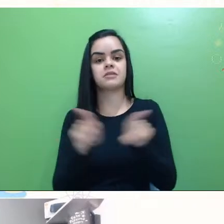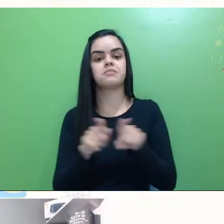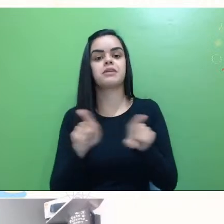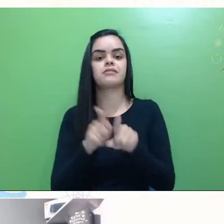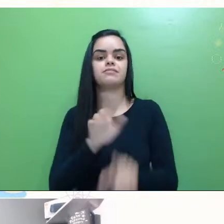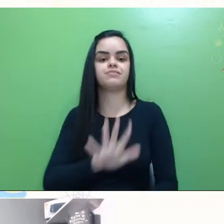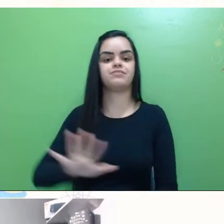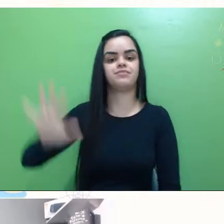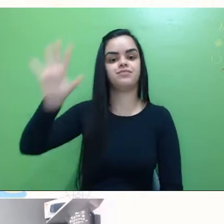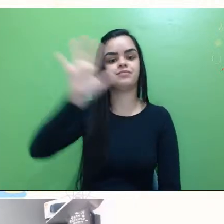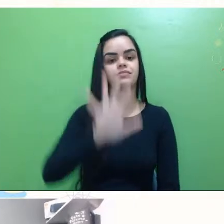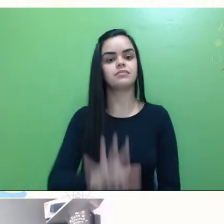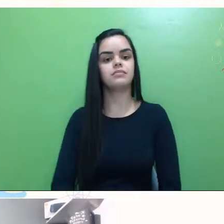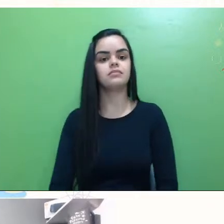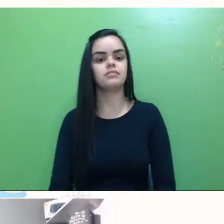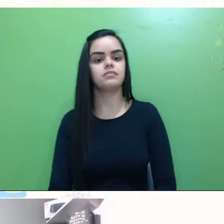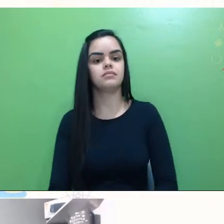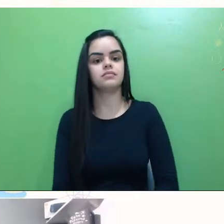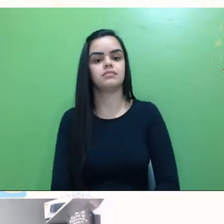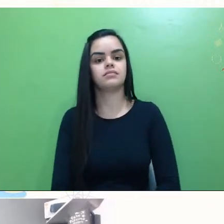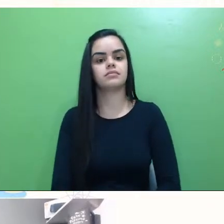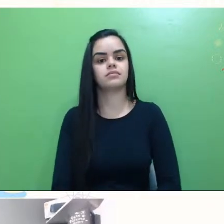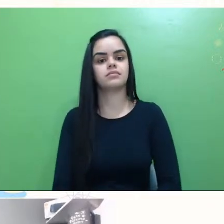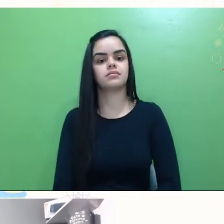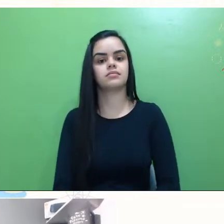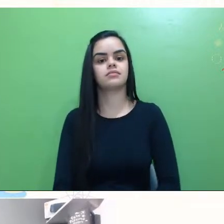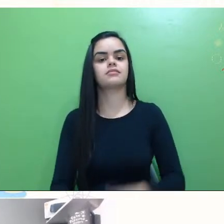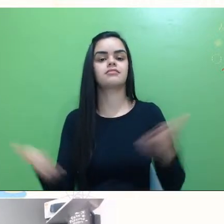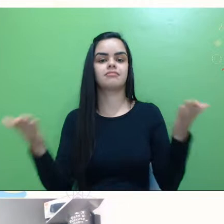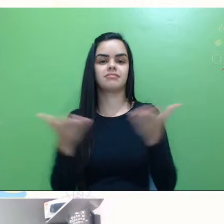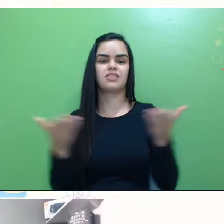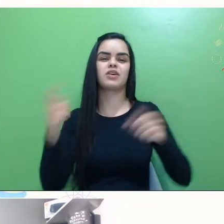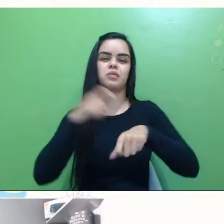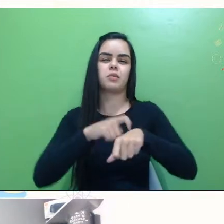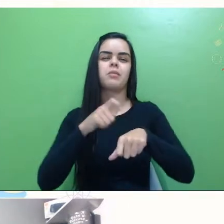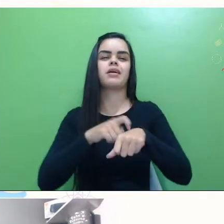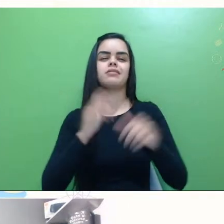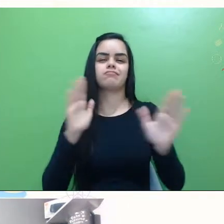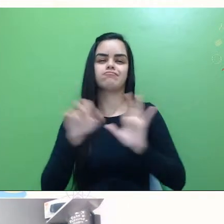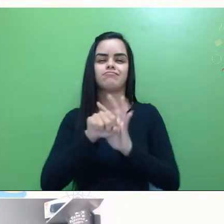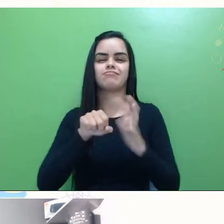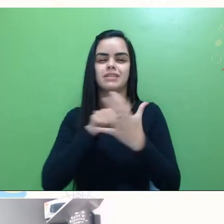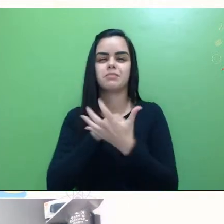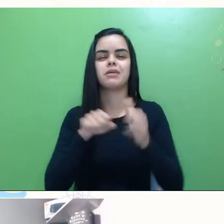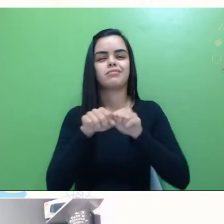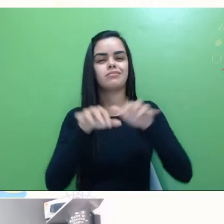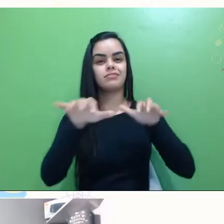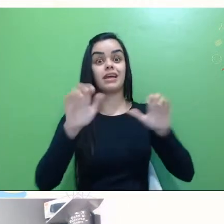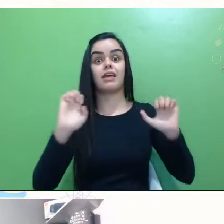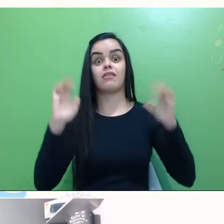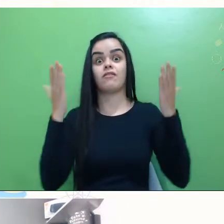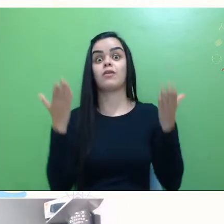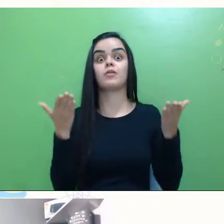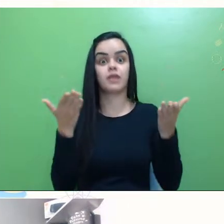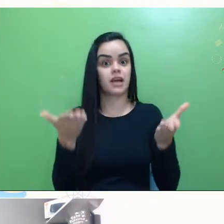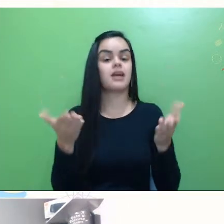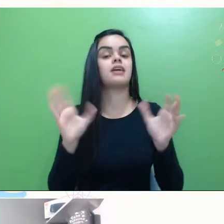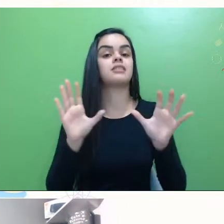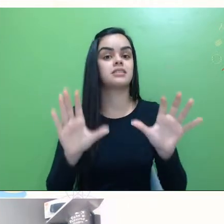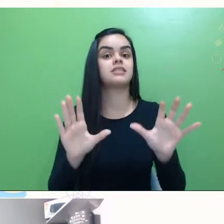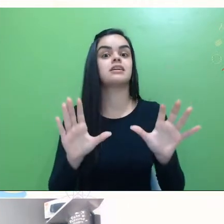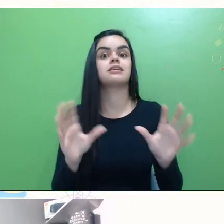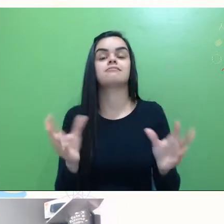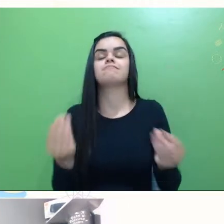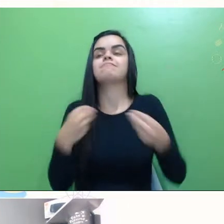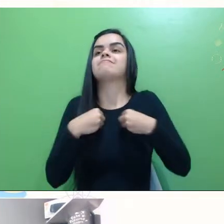todo, né? E nesses tempos de atividades remotas, né, realizarmos eventos desse tipo, nos traz